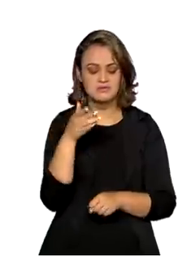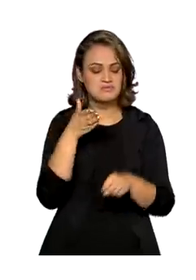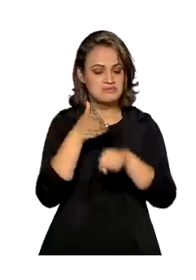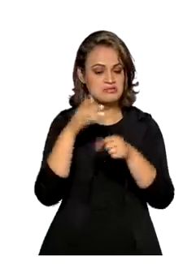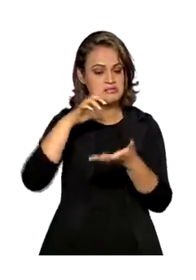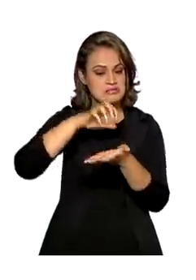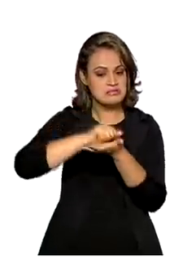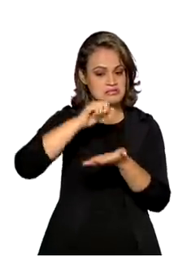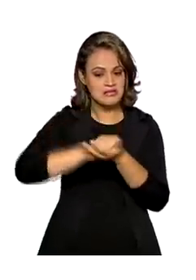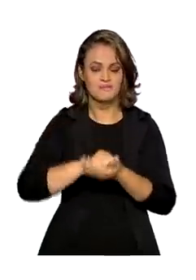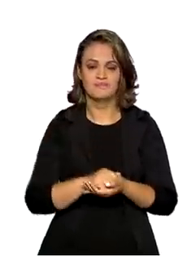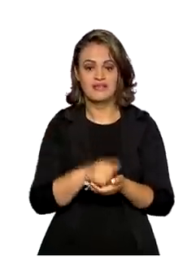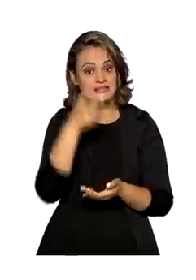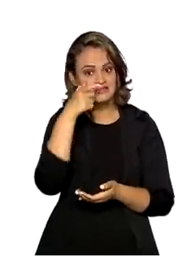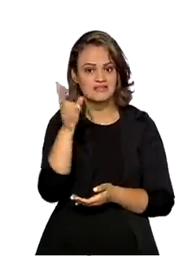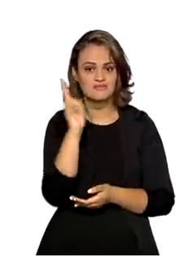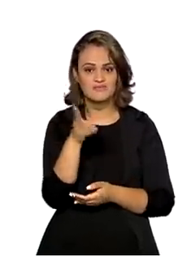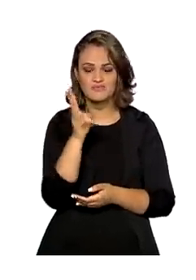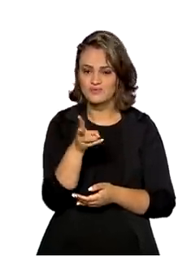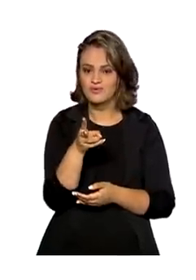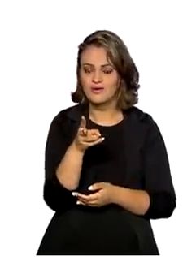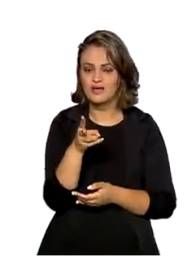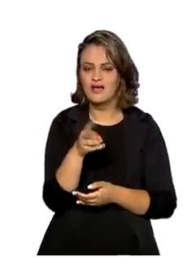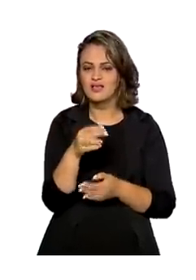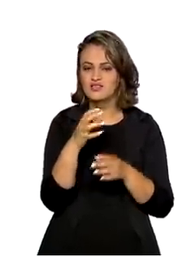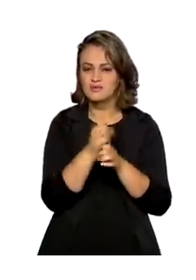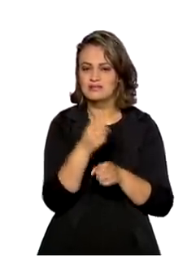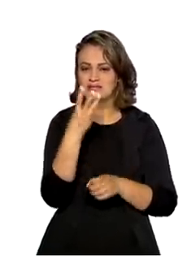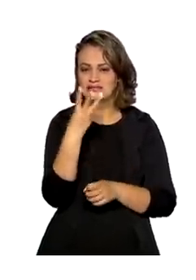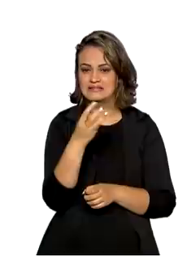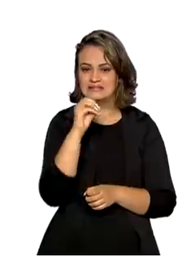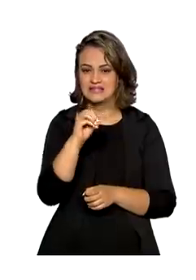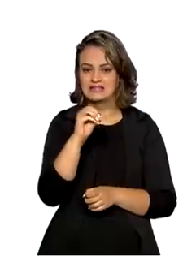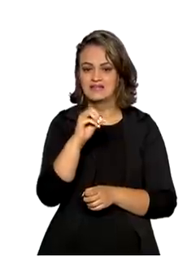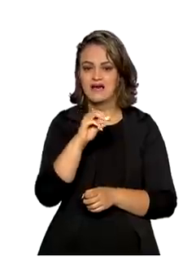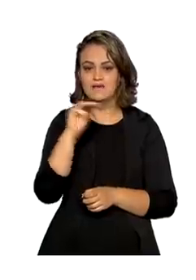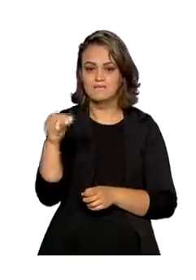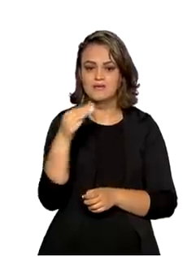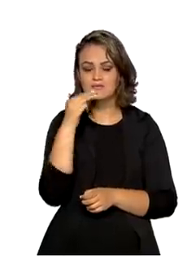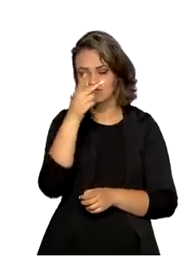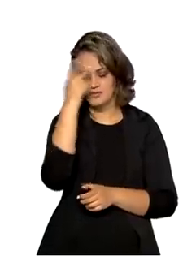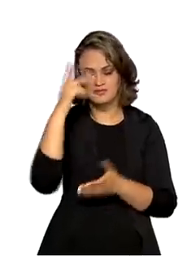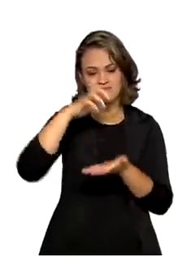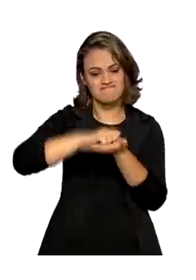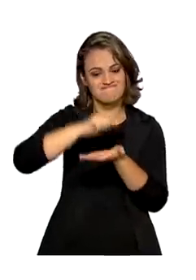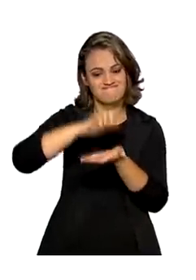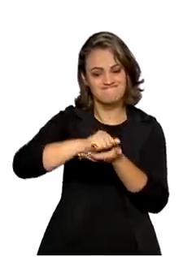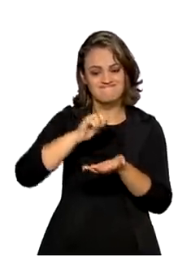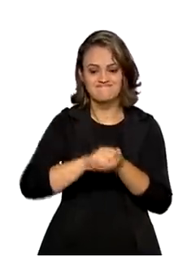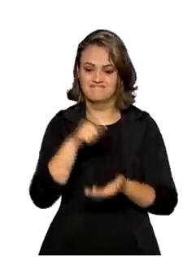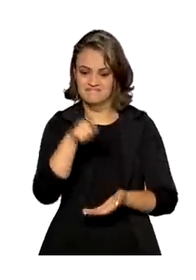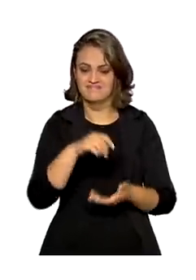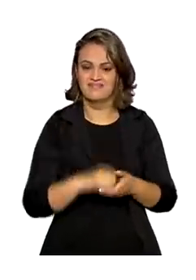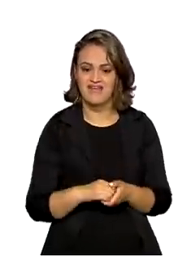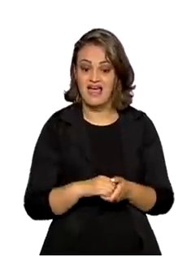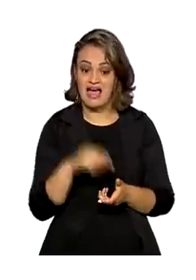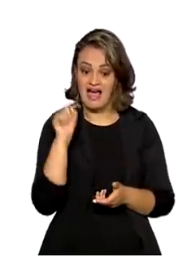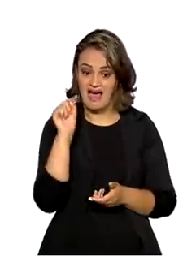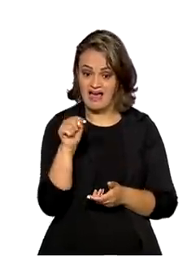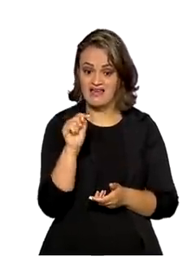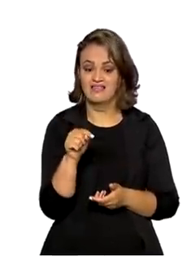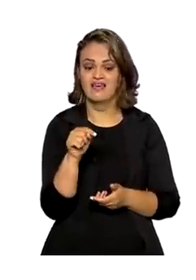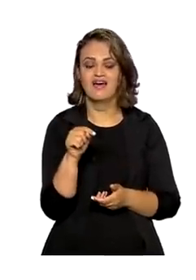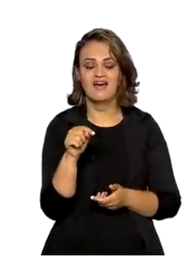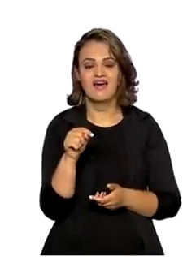permanece ativo este ano, onde já conta com mais de 30 milhões e 800 mil usuários. A Agência Brasil é fonte